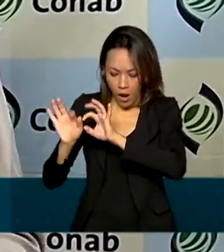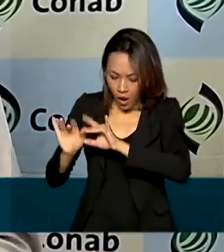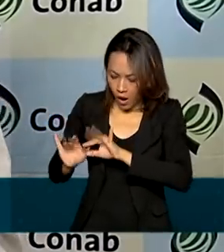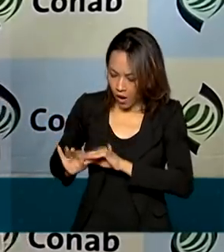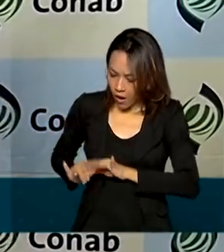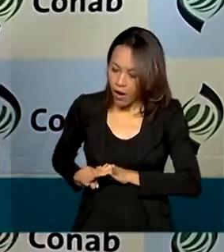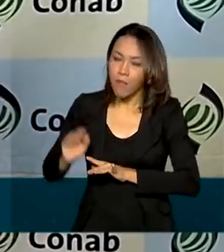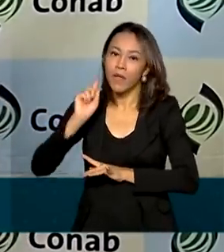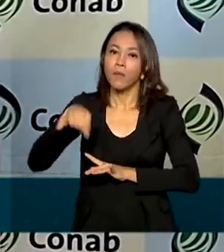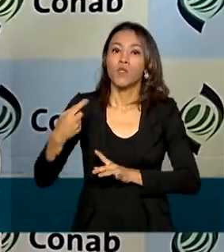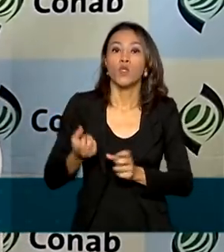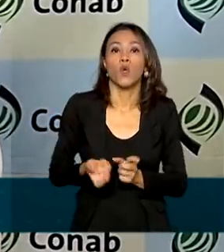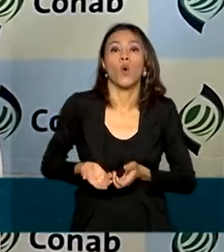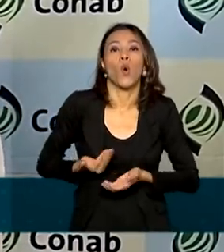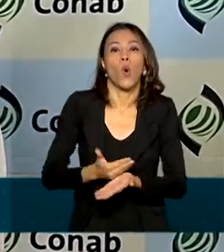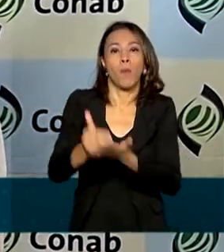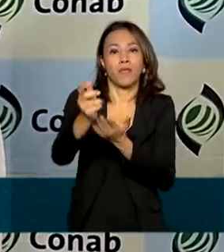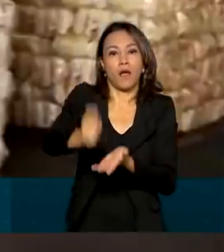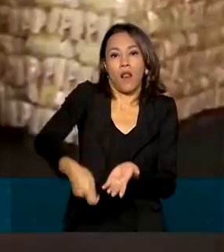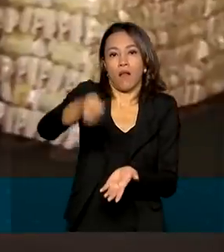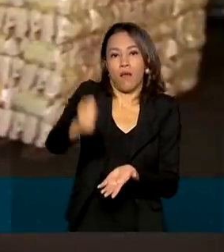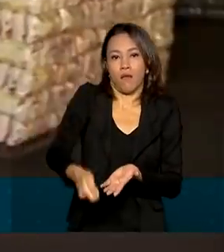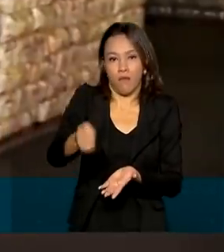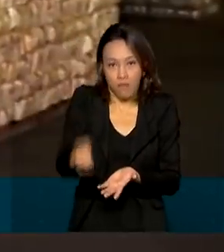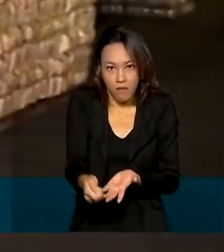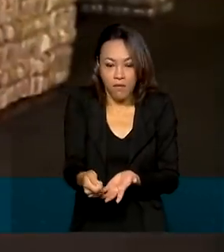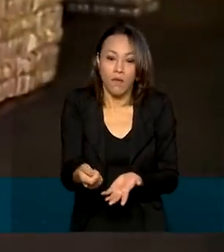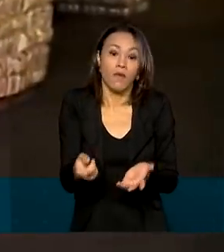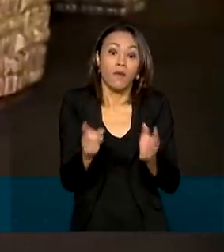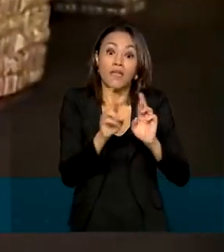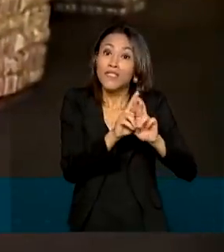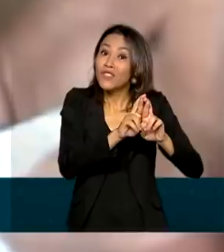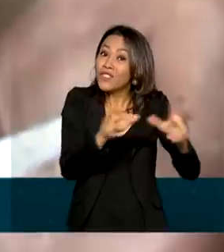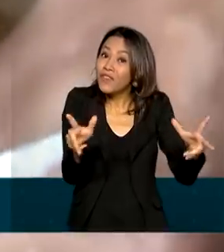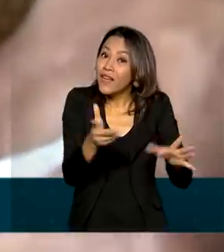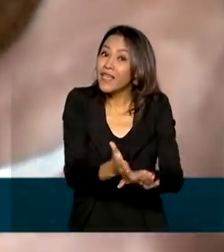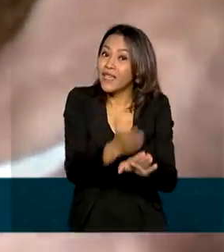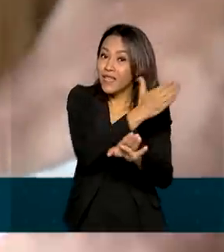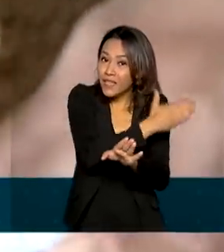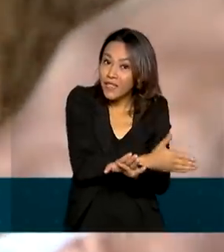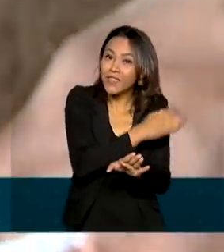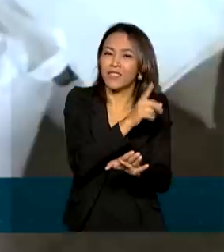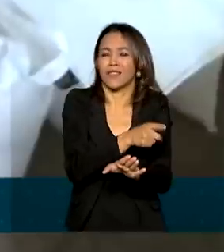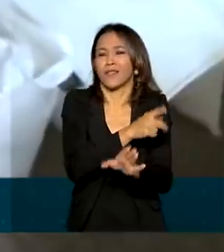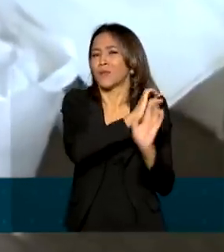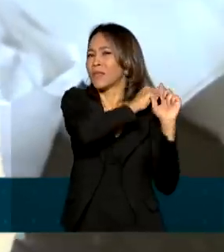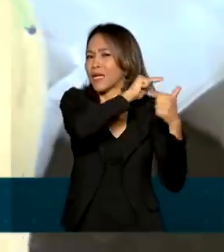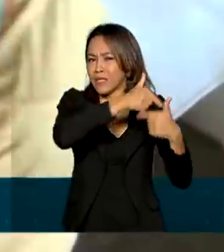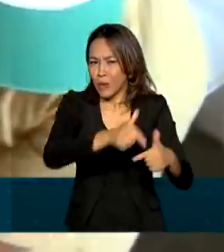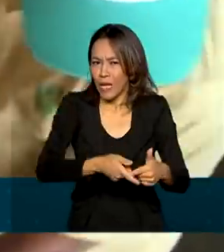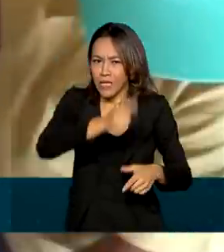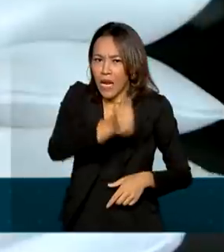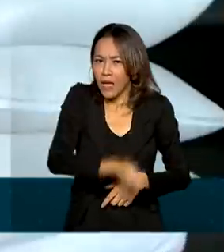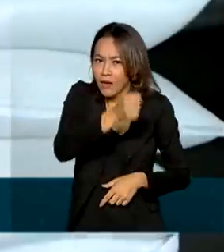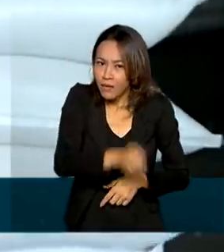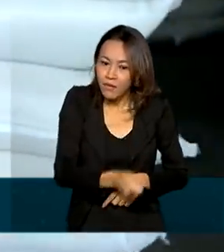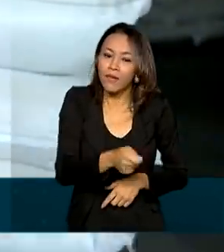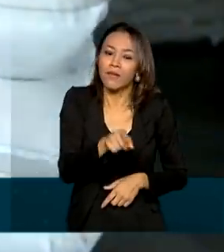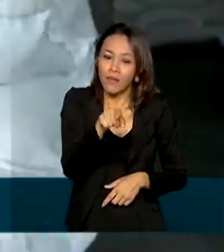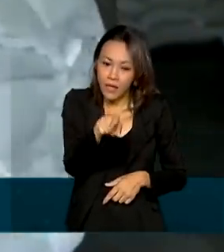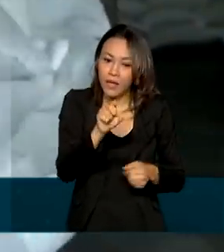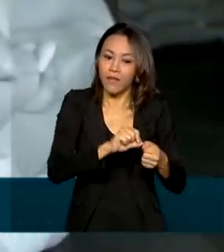as tratativas para comercializar o produto. Diferente dos leilões públicos tradicionais executados pela